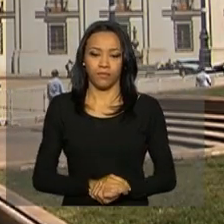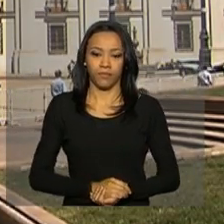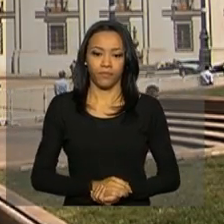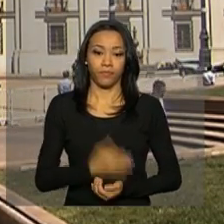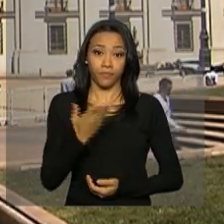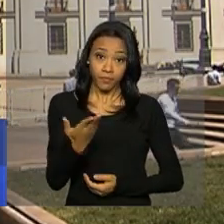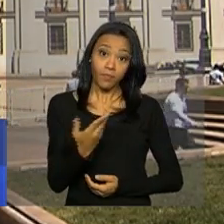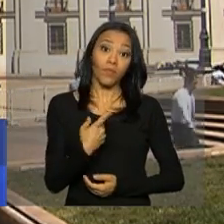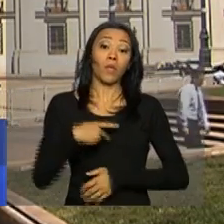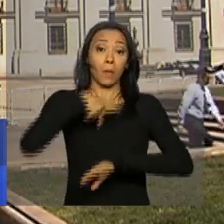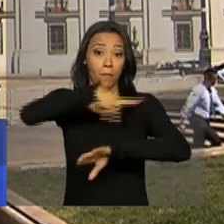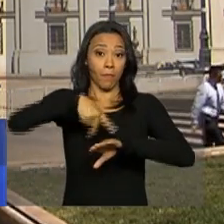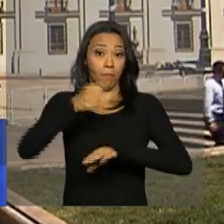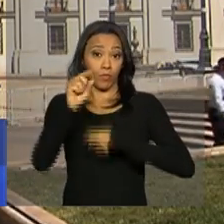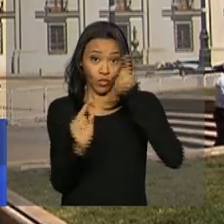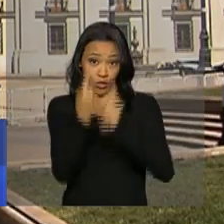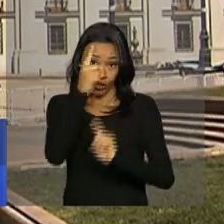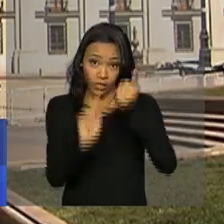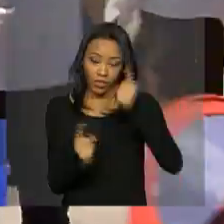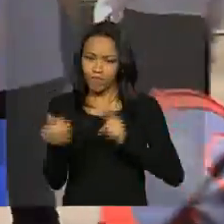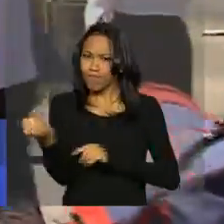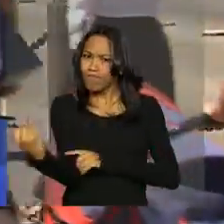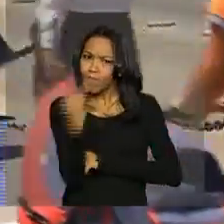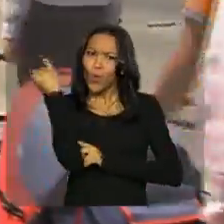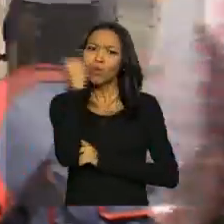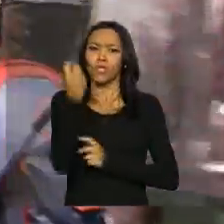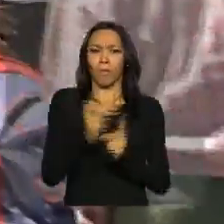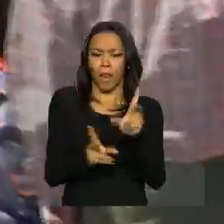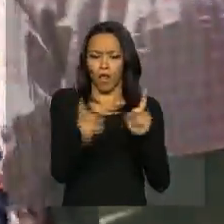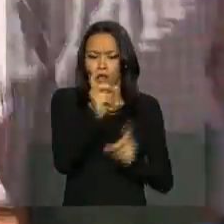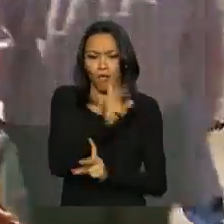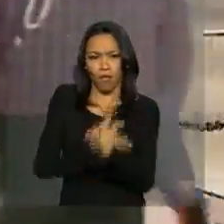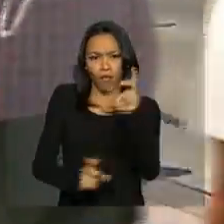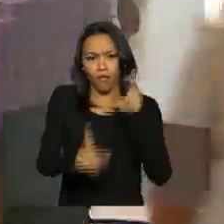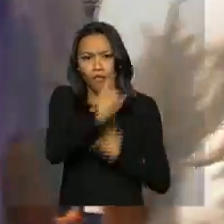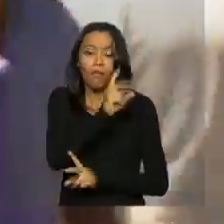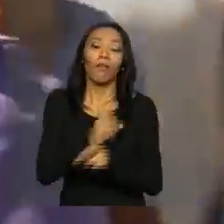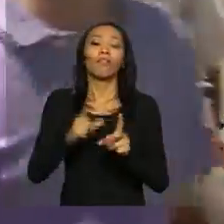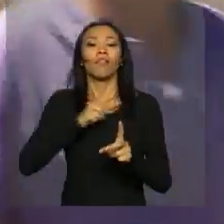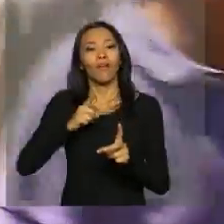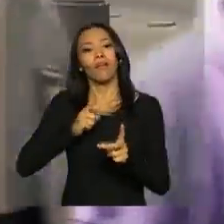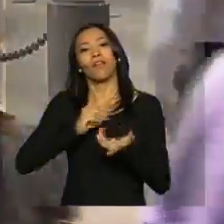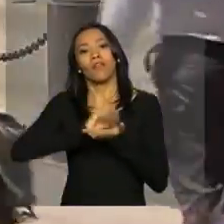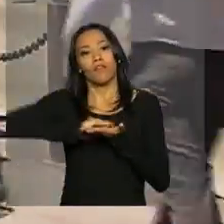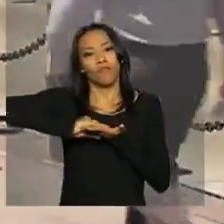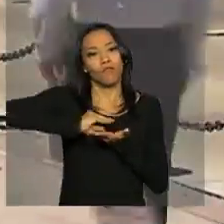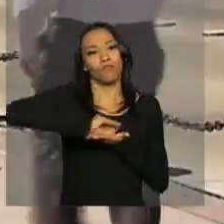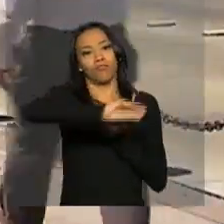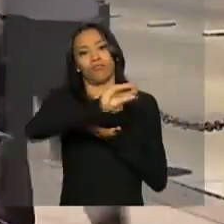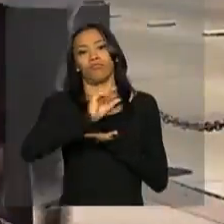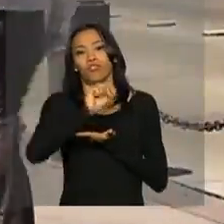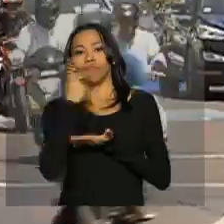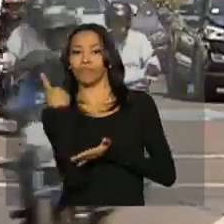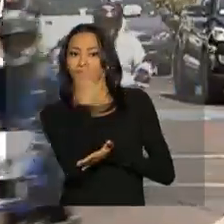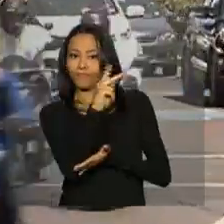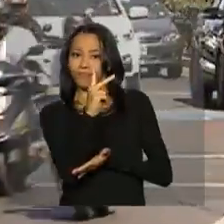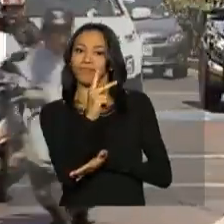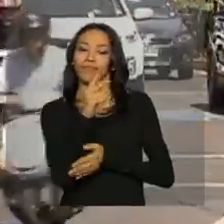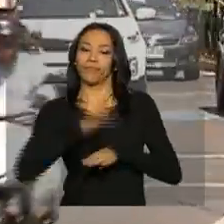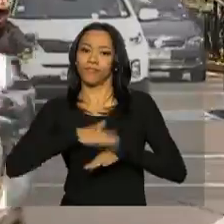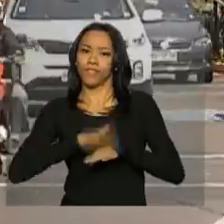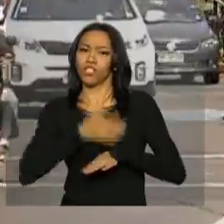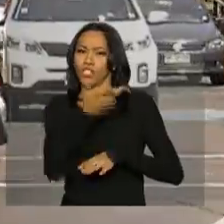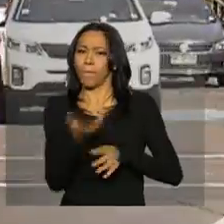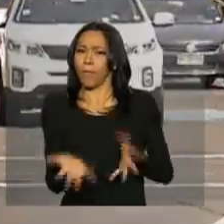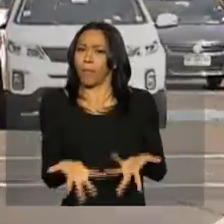Brasil e Chile são importantes parceiros comerciais. O Brasil concentra o maior estoque de investimentos externos chilenos, investimentos que já